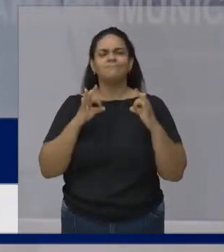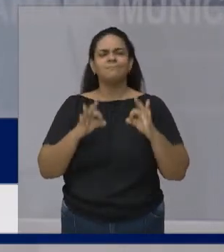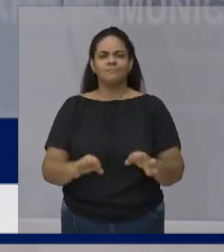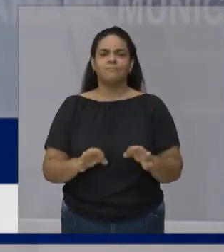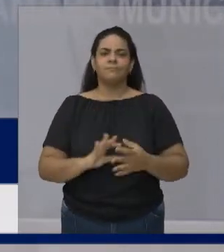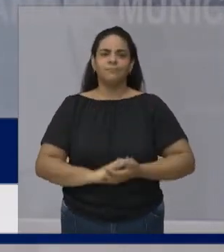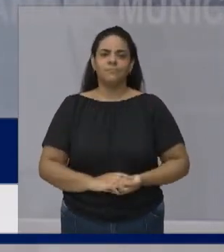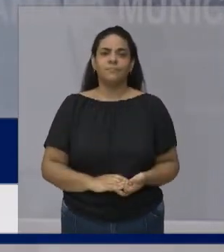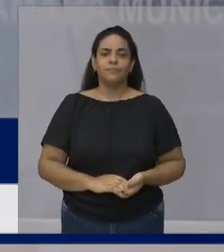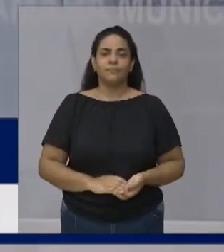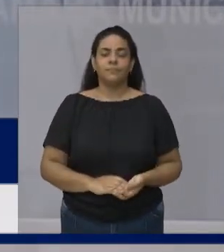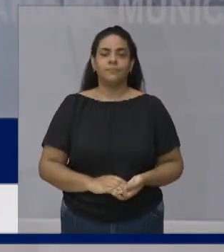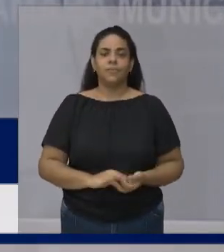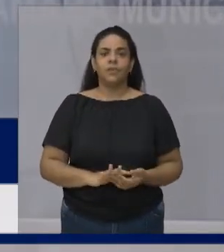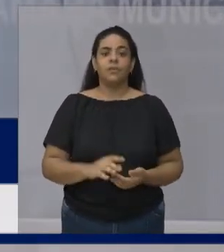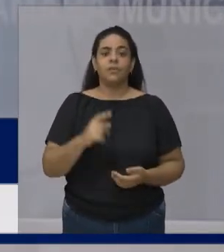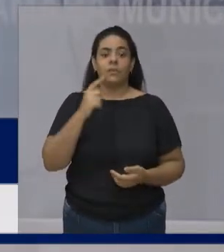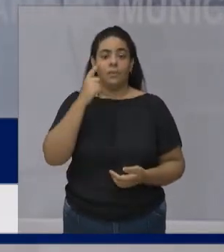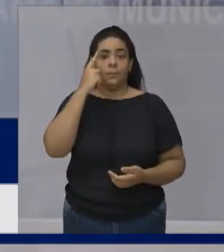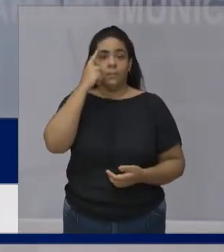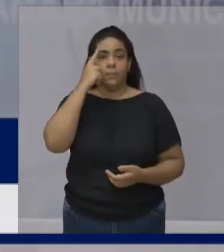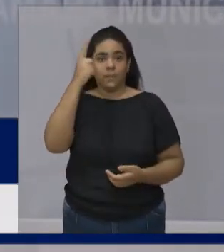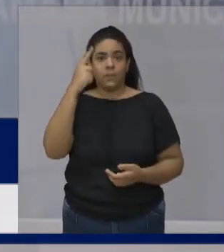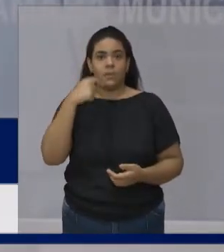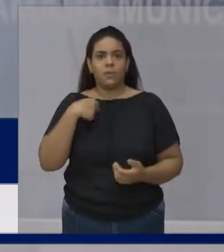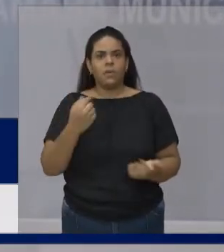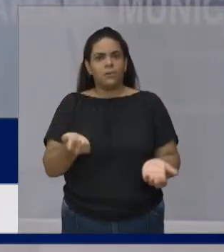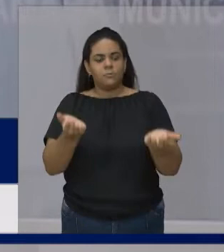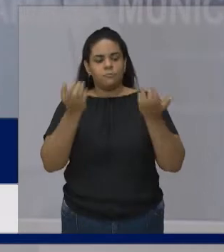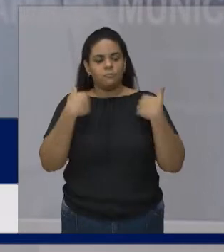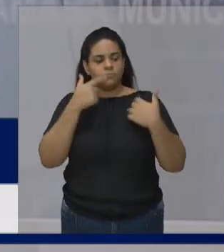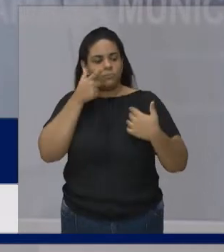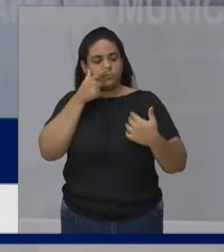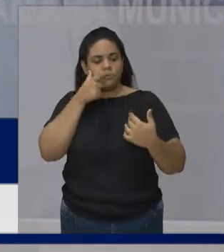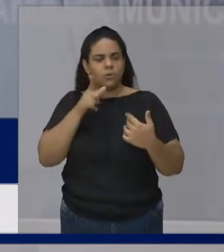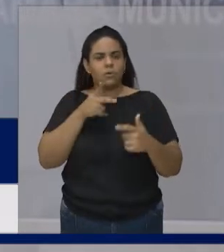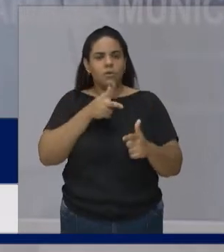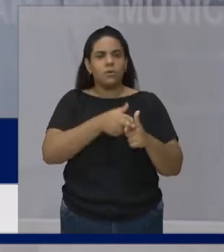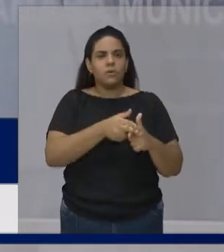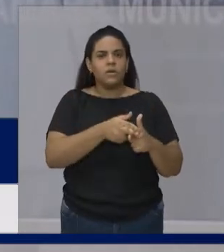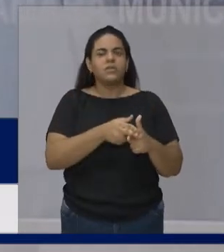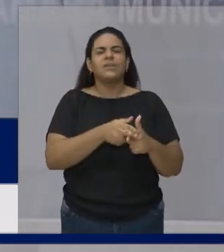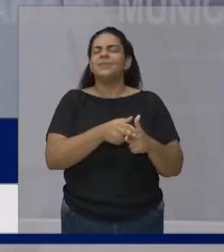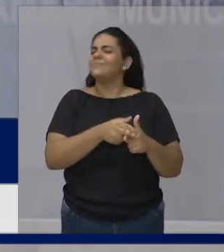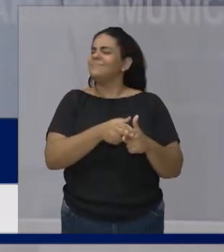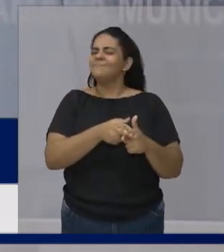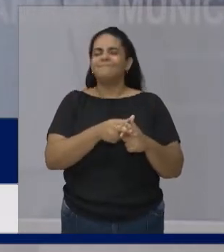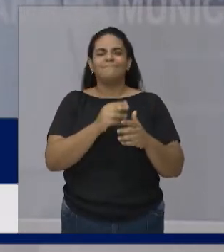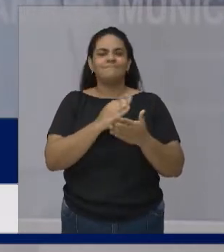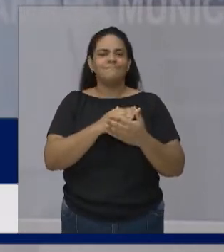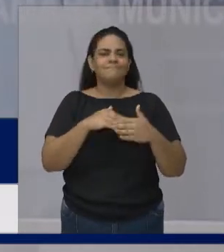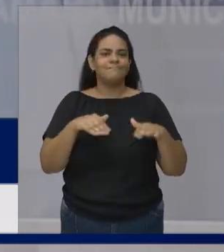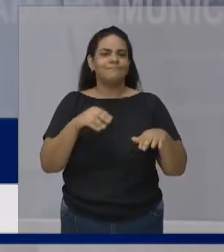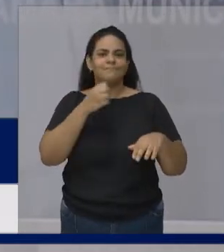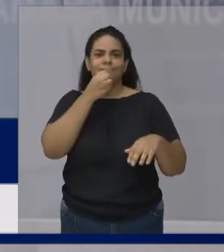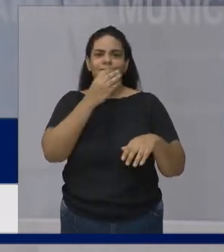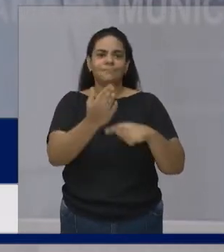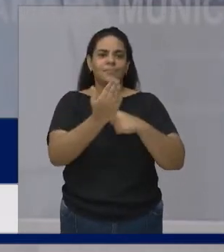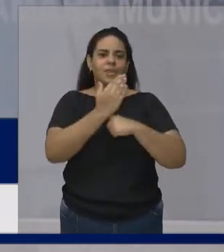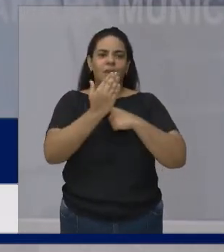Quando você descobre isso Quando você não coloca limite Na sua vida De realização E capacitação Grandes coisas você faz